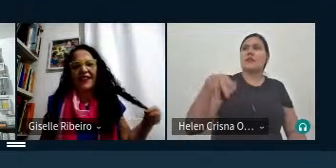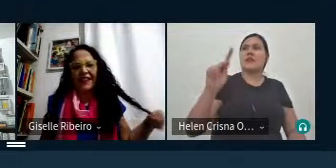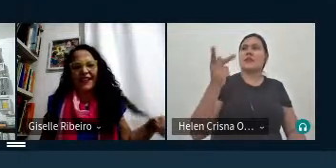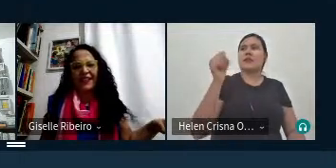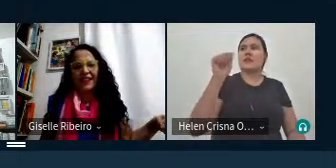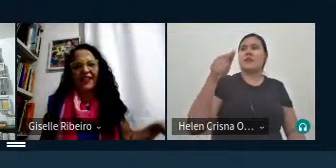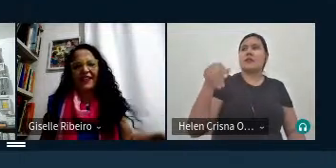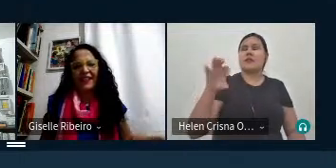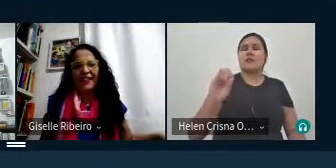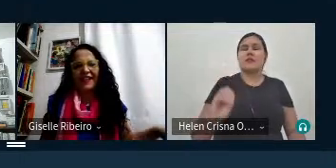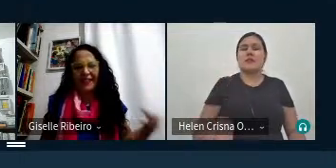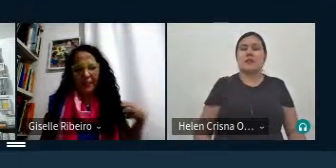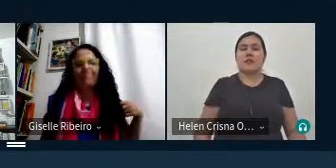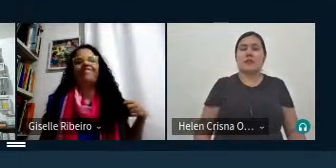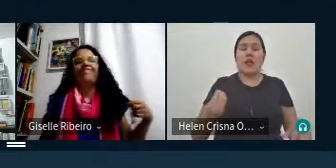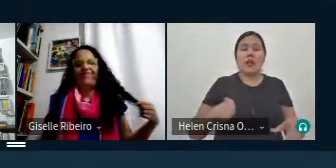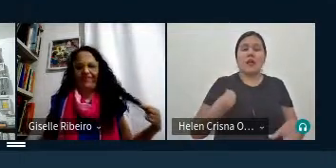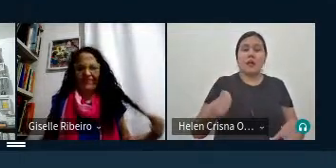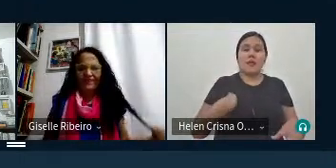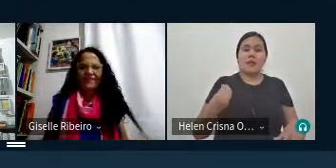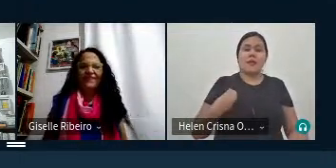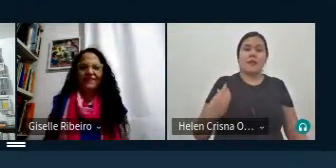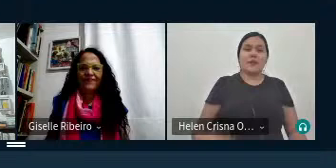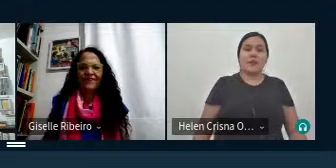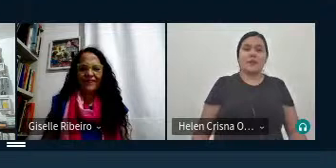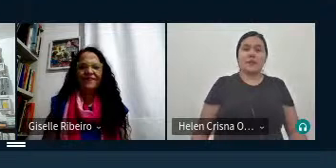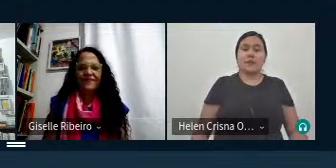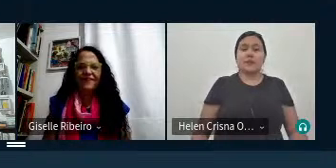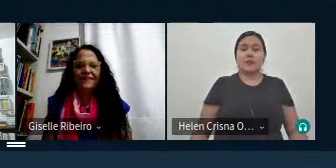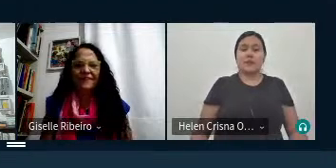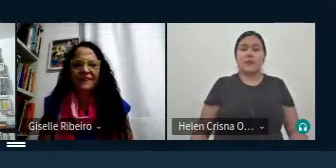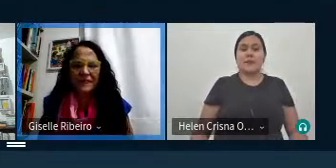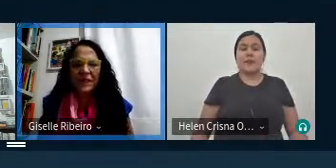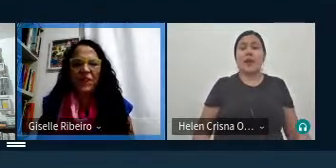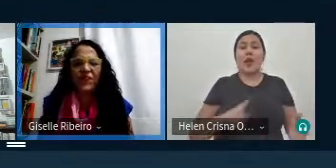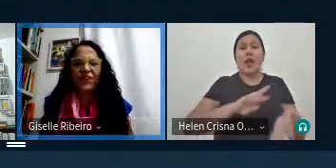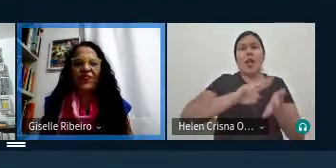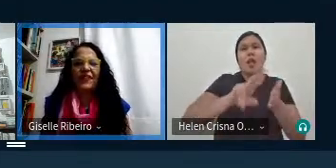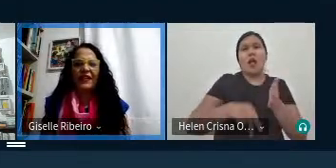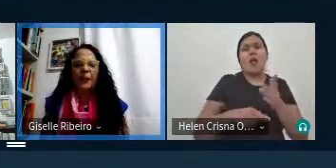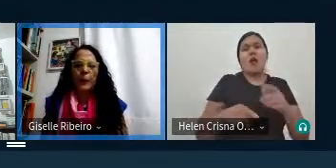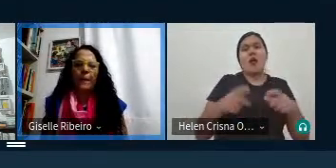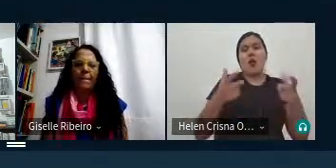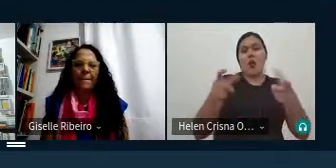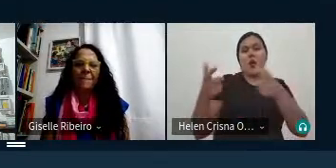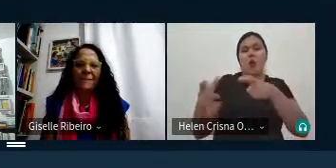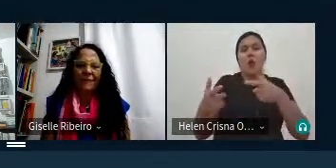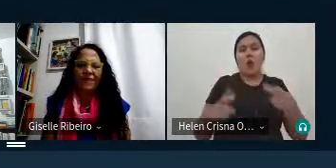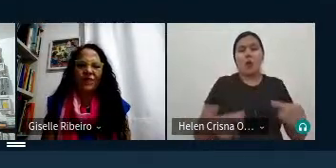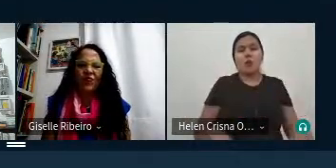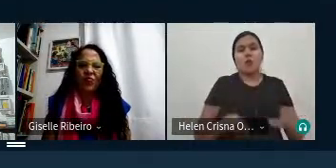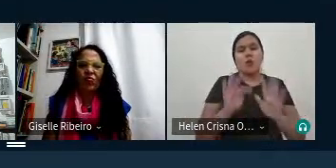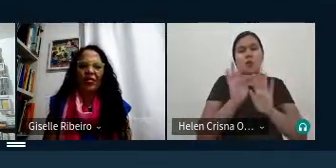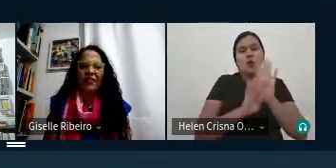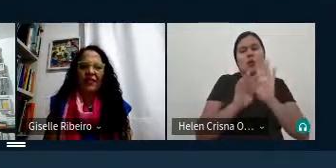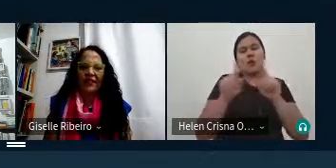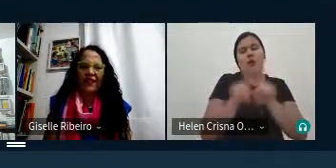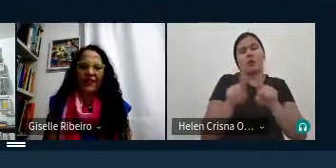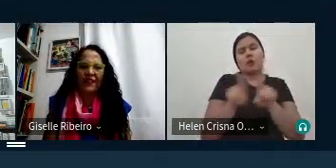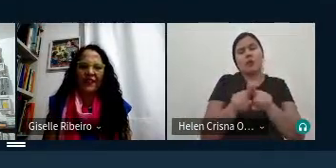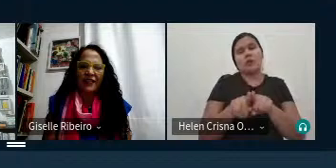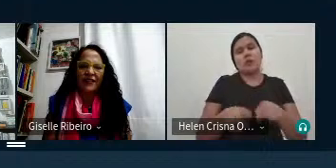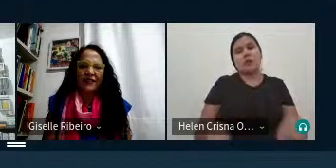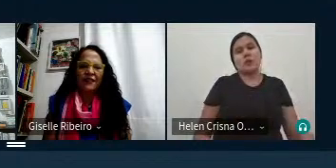apontou e que também está presente lá no Orfãos do Eldorado né em diversos outros textos né da